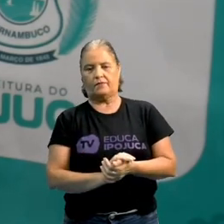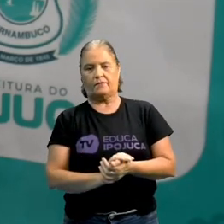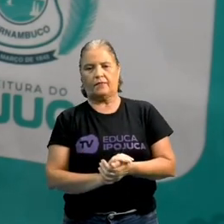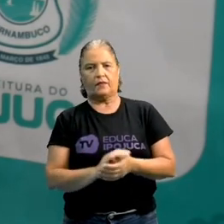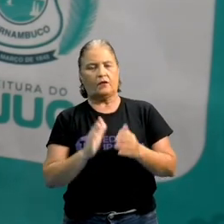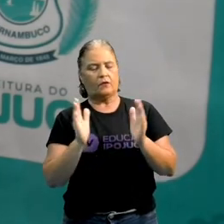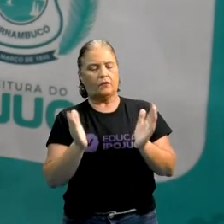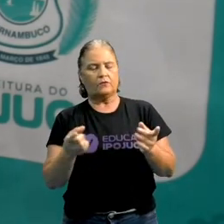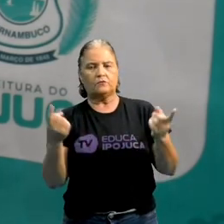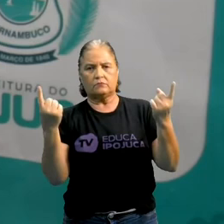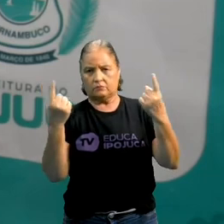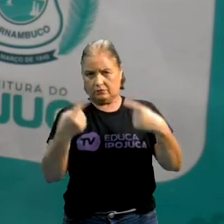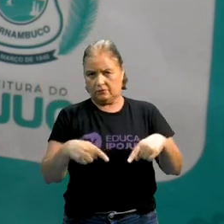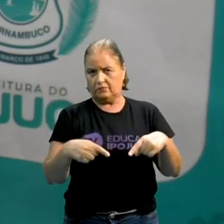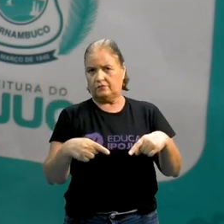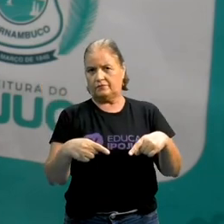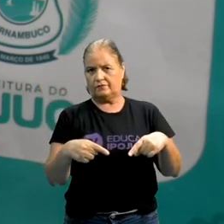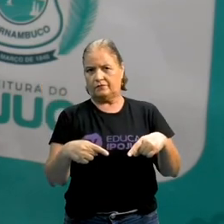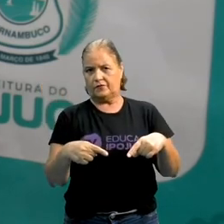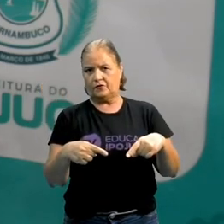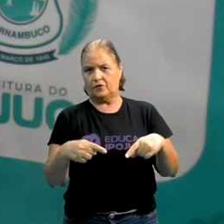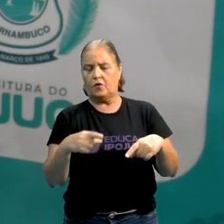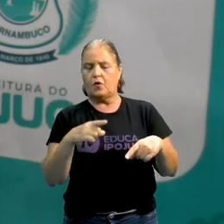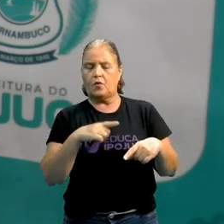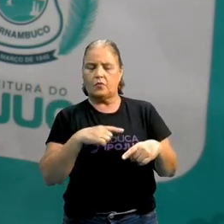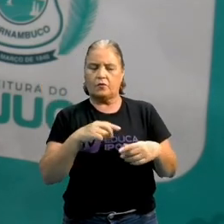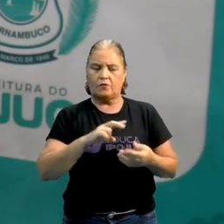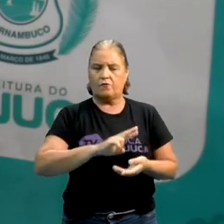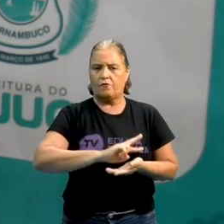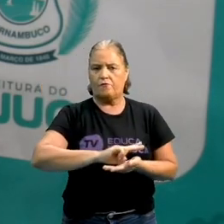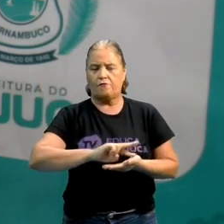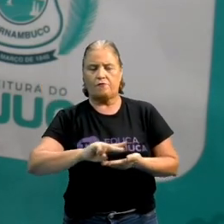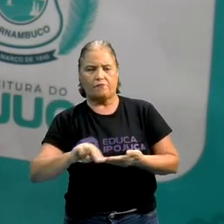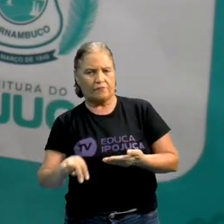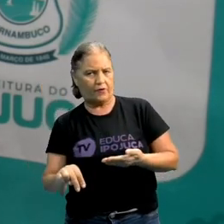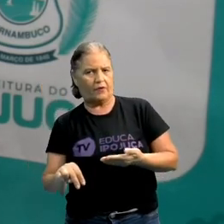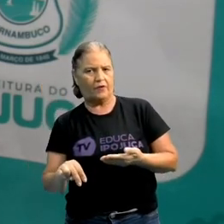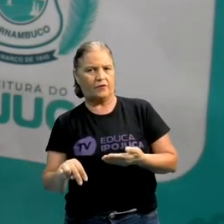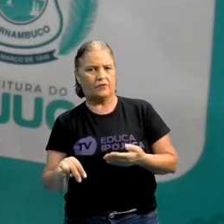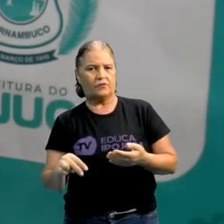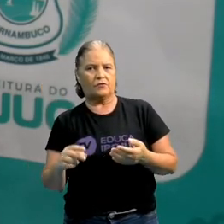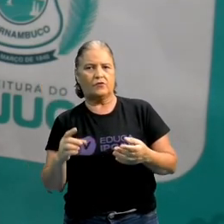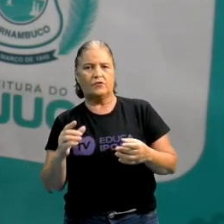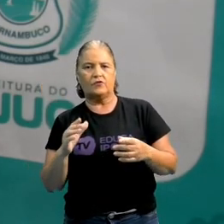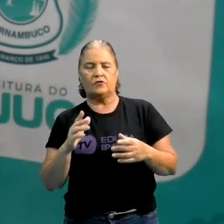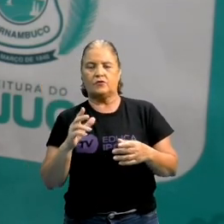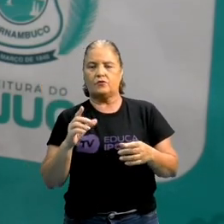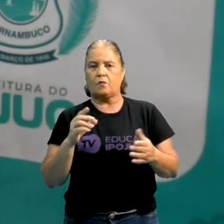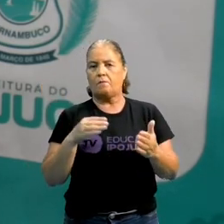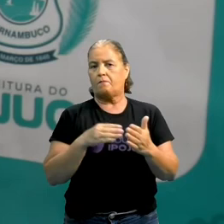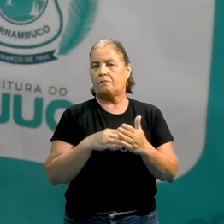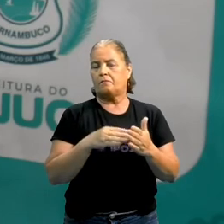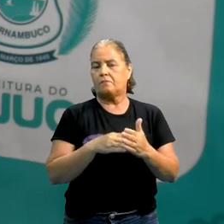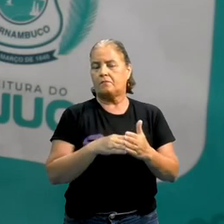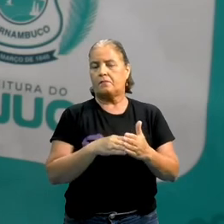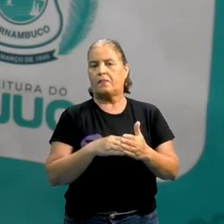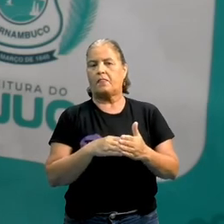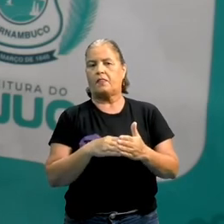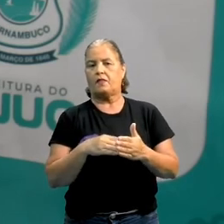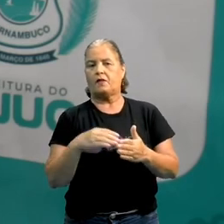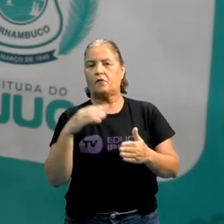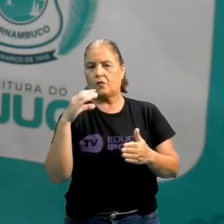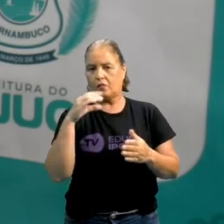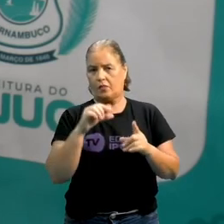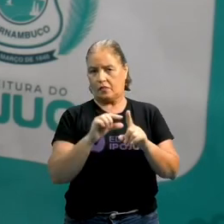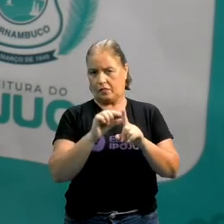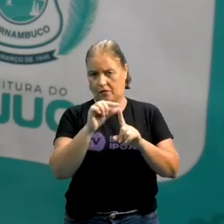Como eu disse a vocês, existem vários tipos de isolantes térmicos. E eu tenho certeza que você tem alguns aí dentro da sua